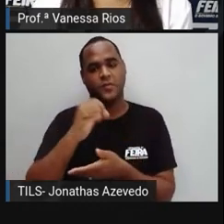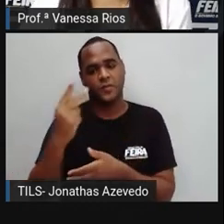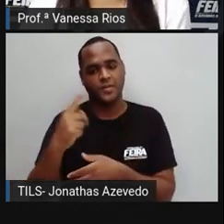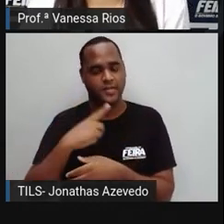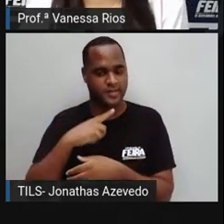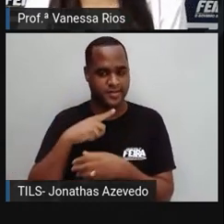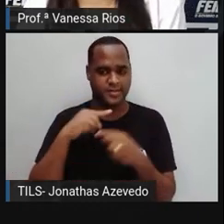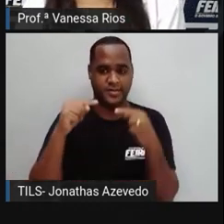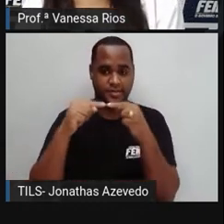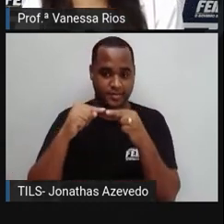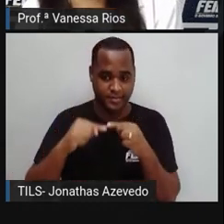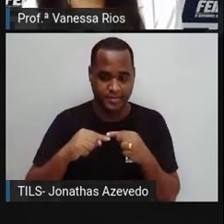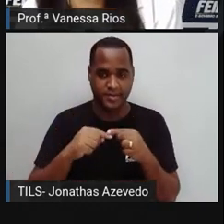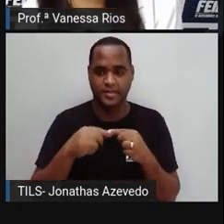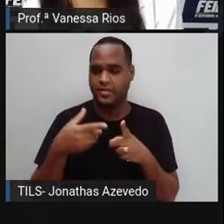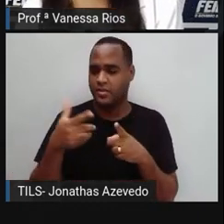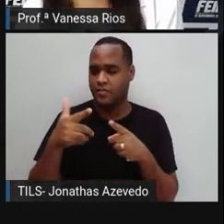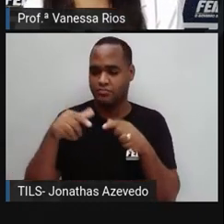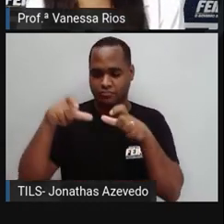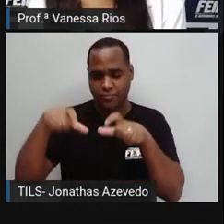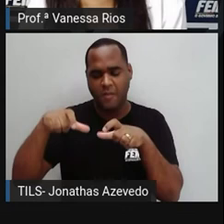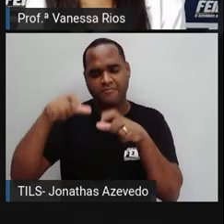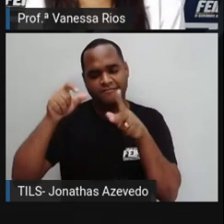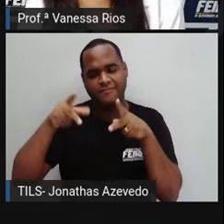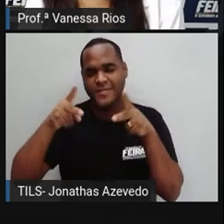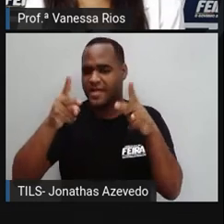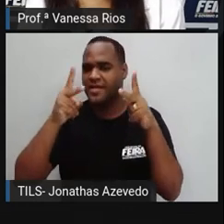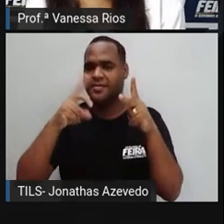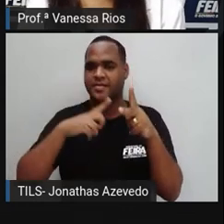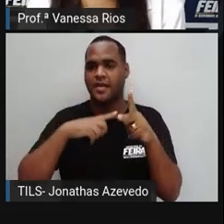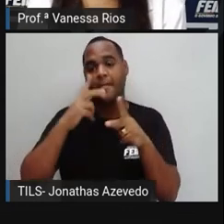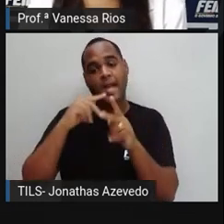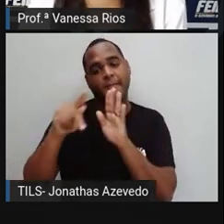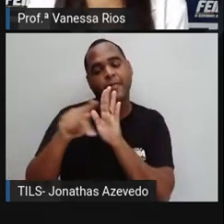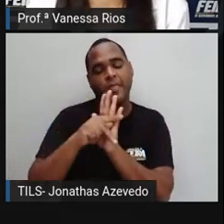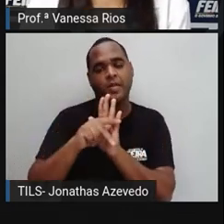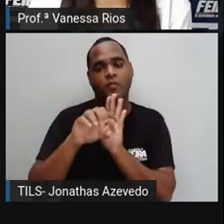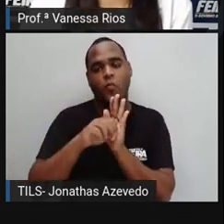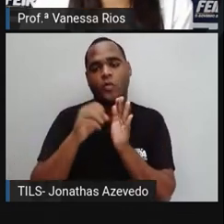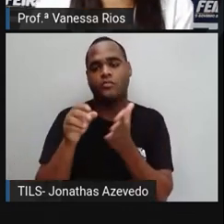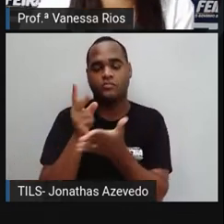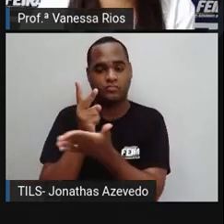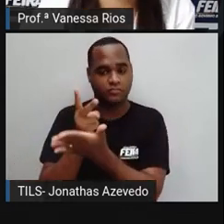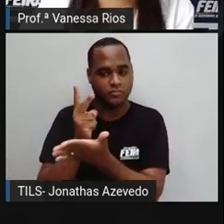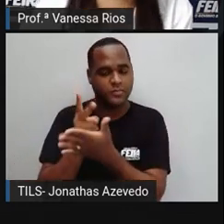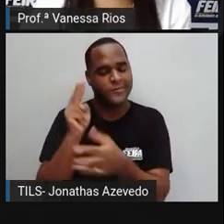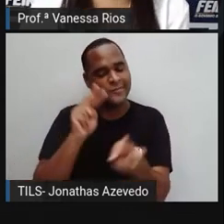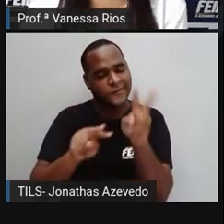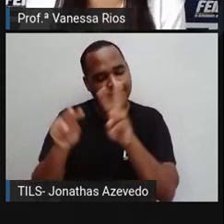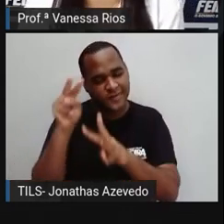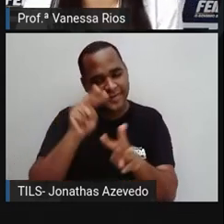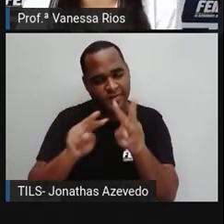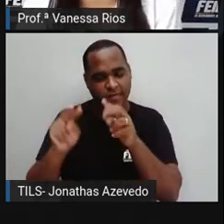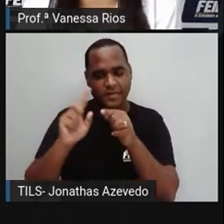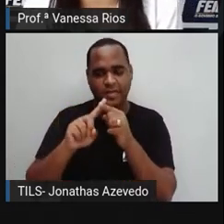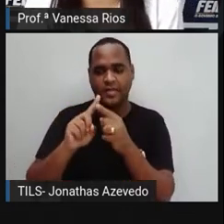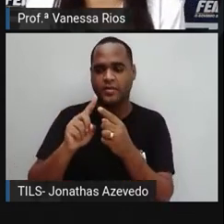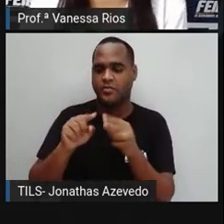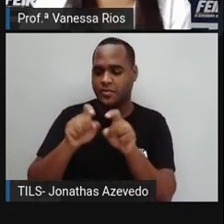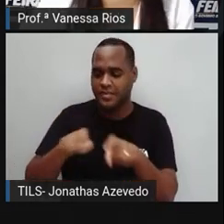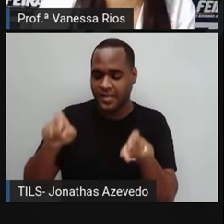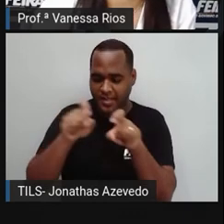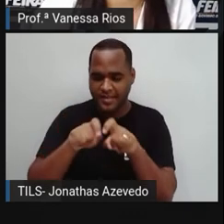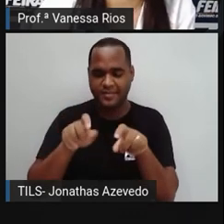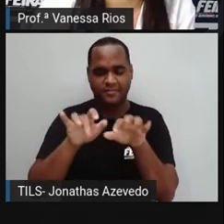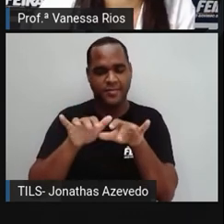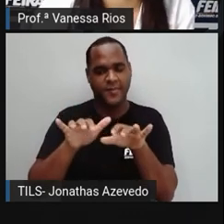estabelecidos num local fixo, né? Num local próprio, mas também existem bazares virtuais, onde se cria um site,